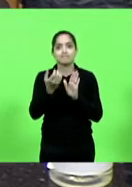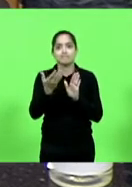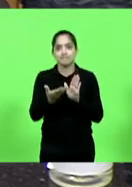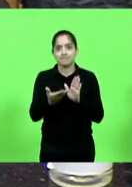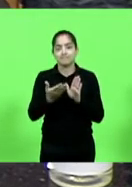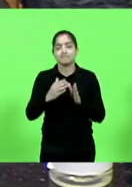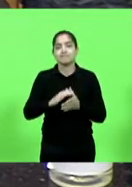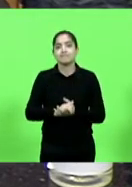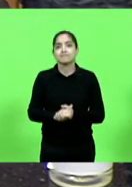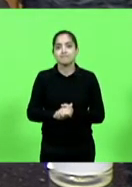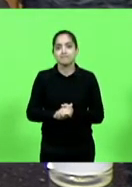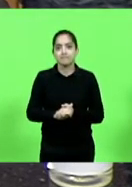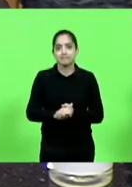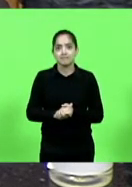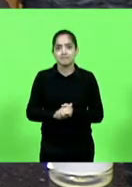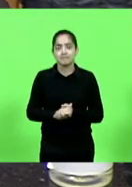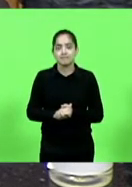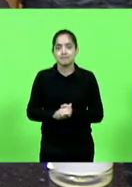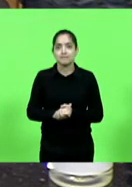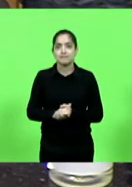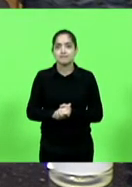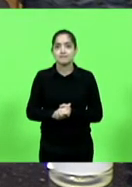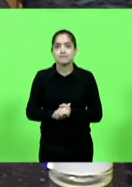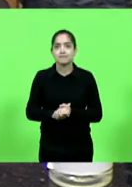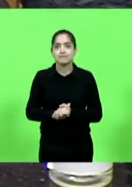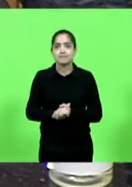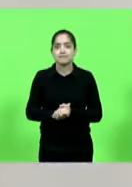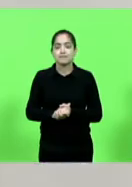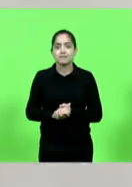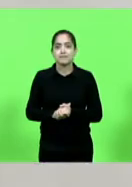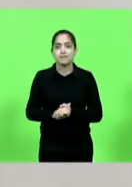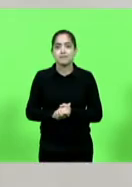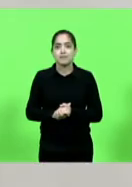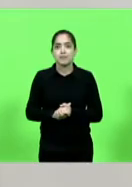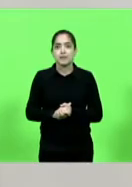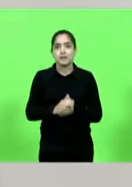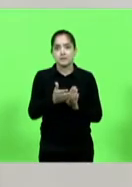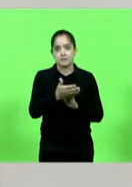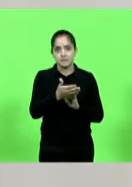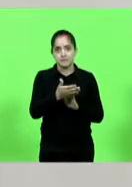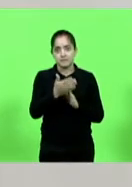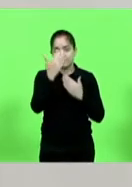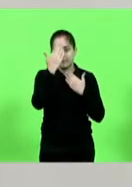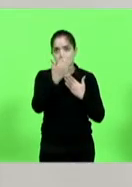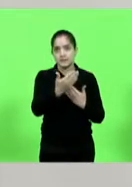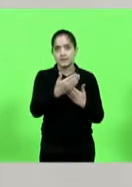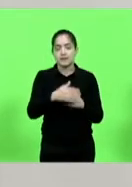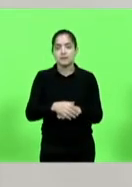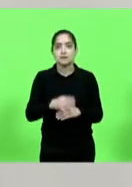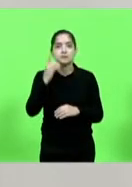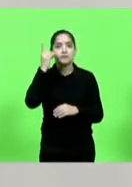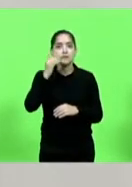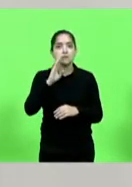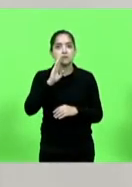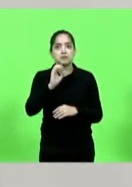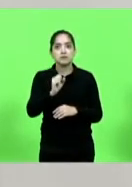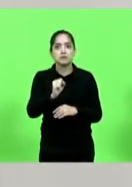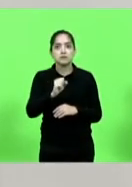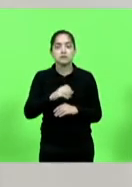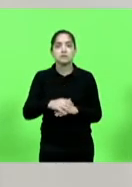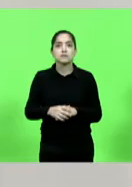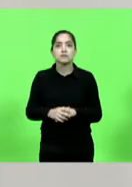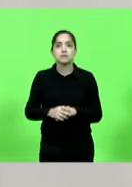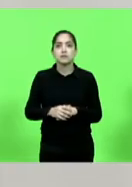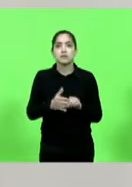acástico, que é a biblioteca da alma. Obrigado, deputado. Muito obrigado, deputado Marques. Deputado Bruno de Souza. Deputado Berlanda,